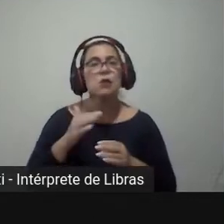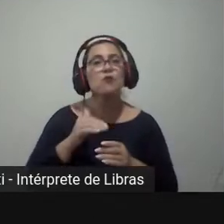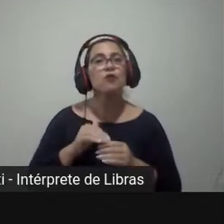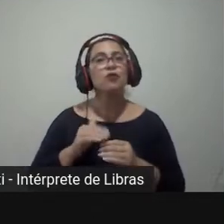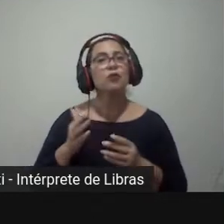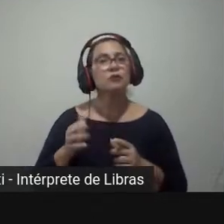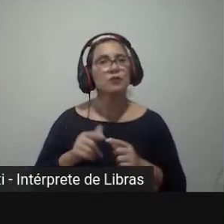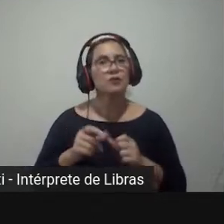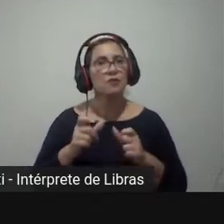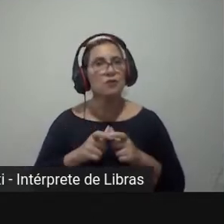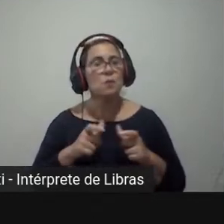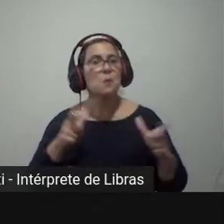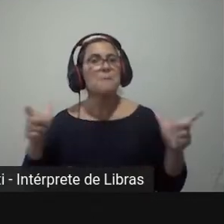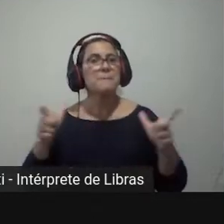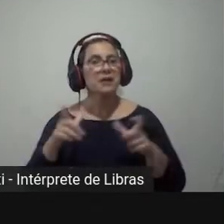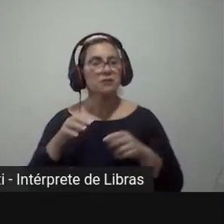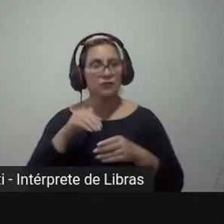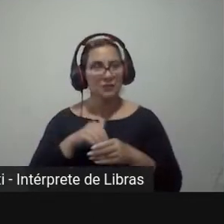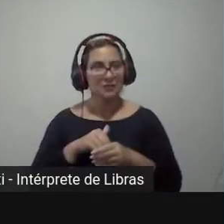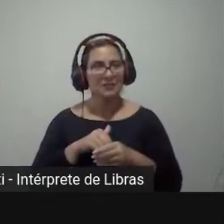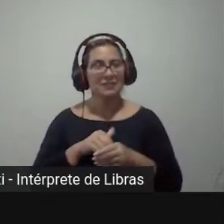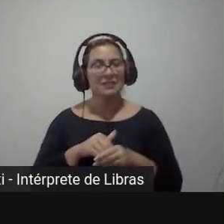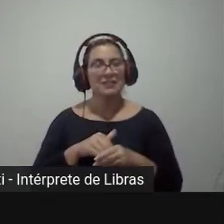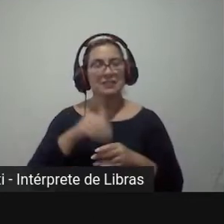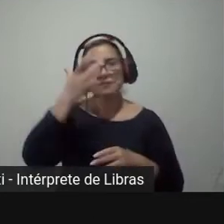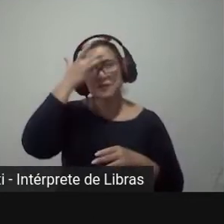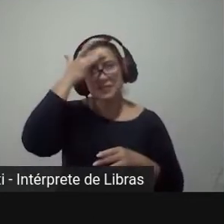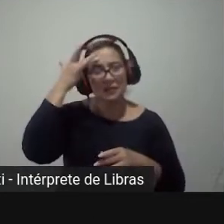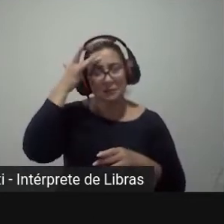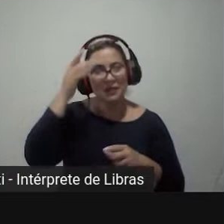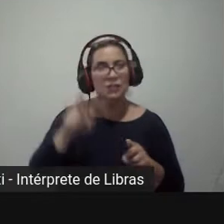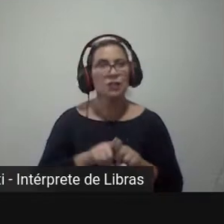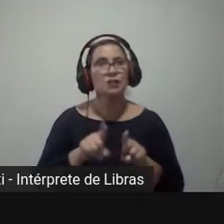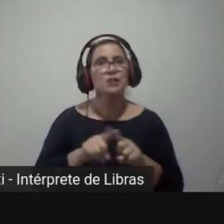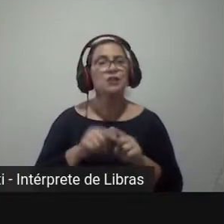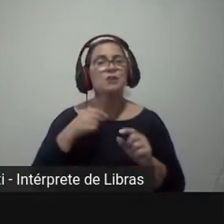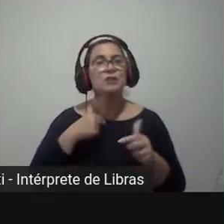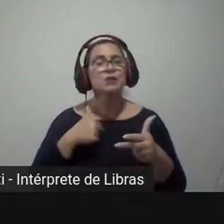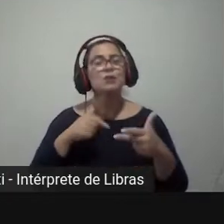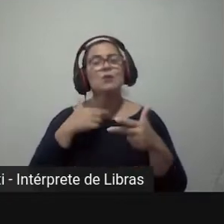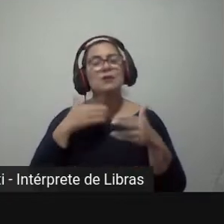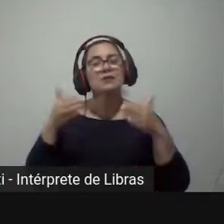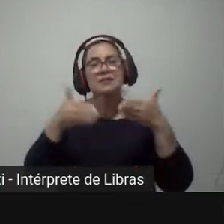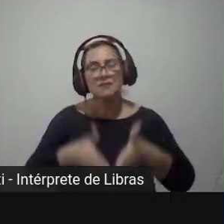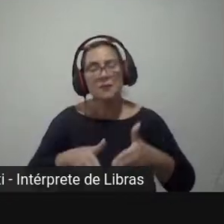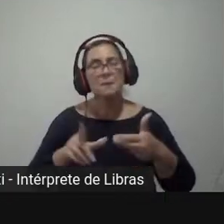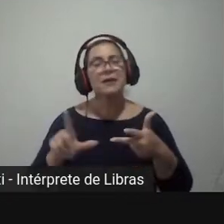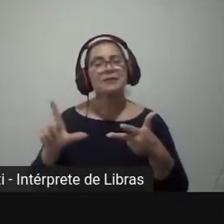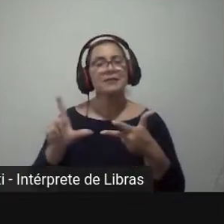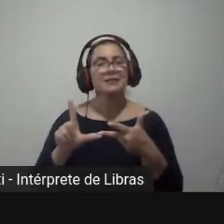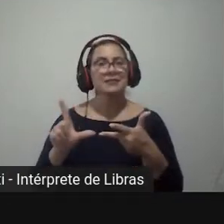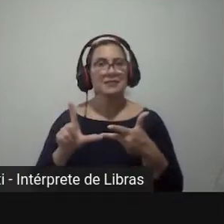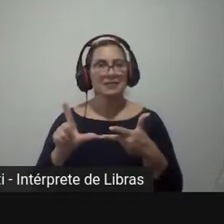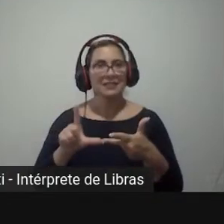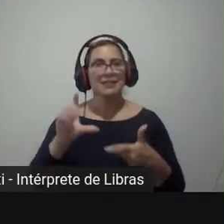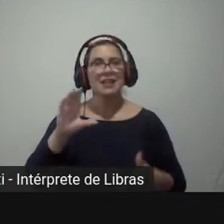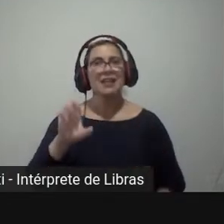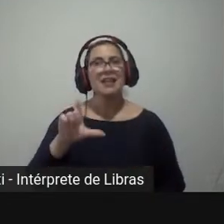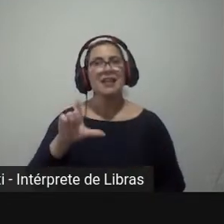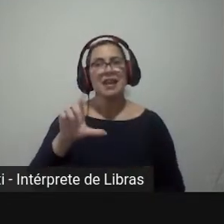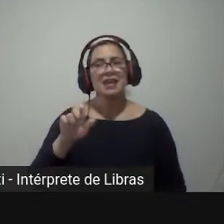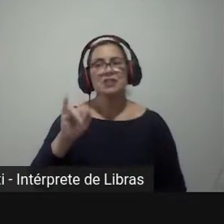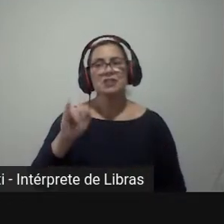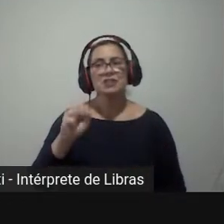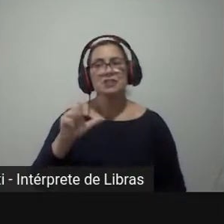maior votação em candidatos que concorrem no legislativo, assim que ele foi proposto inicialmente